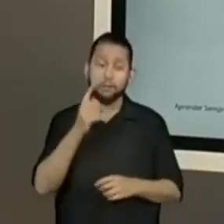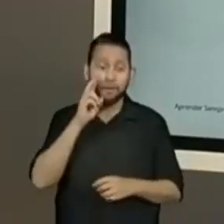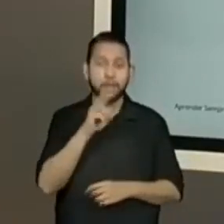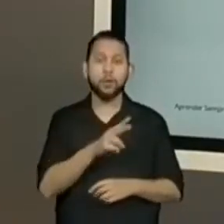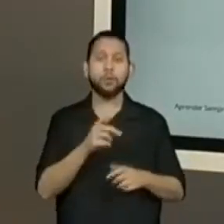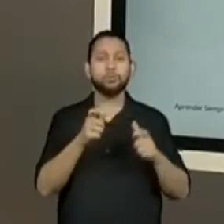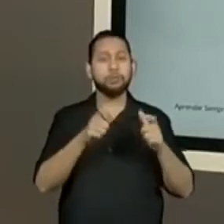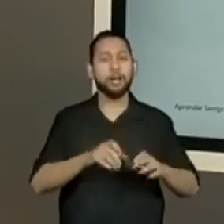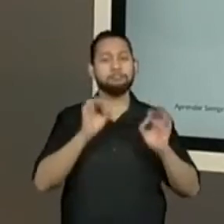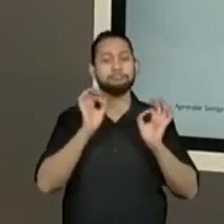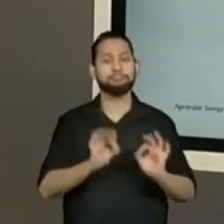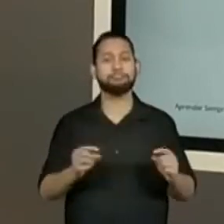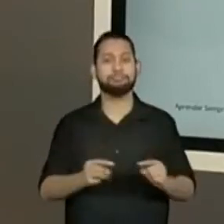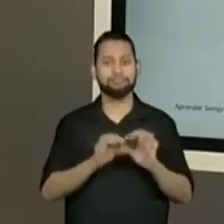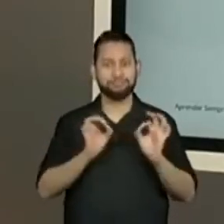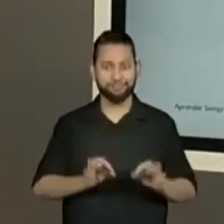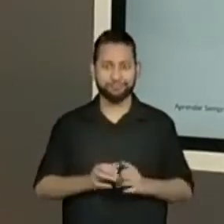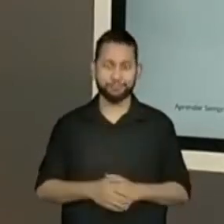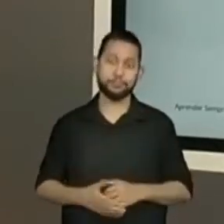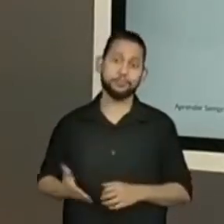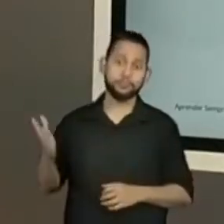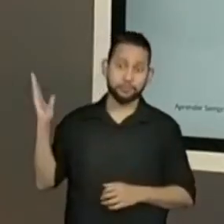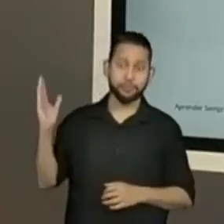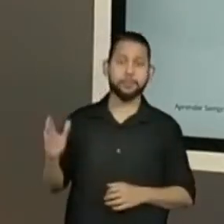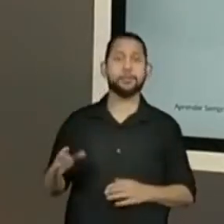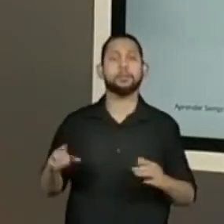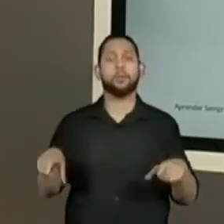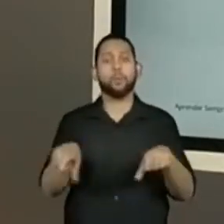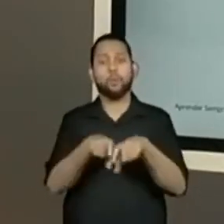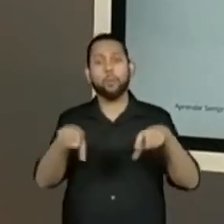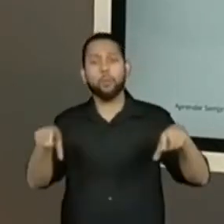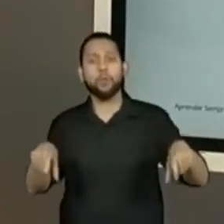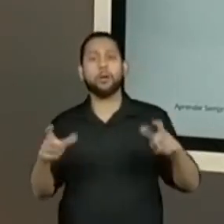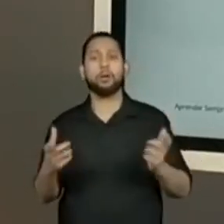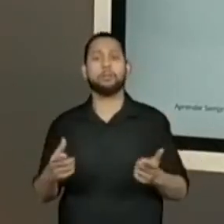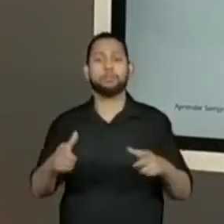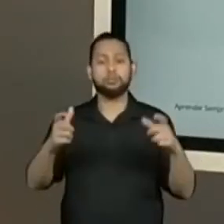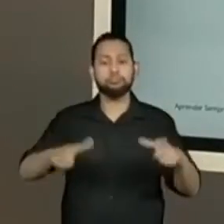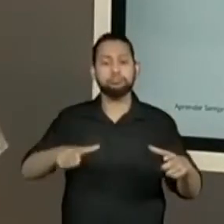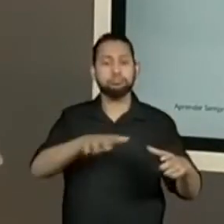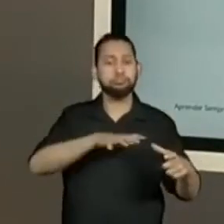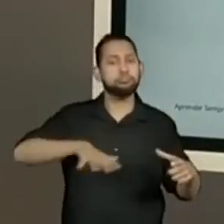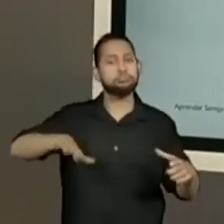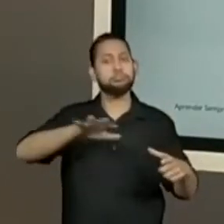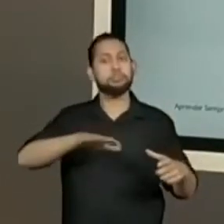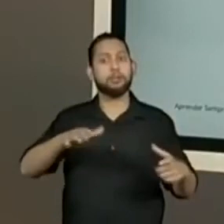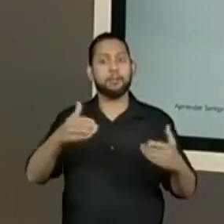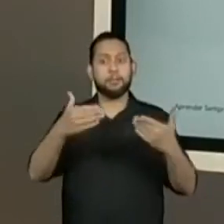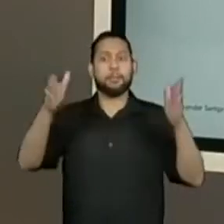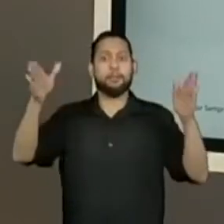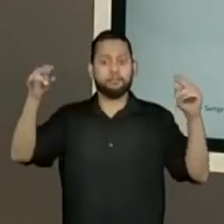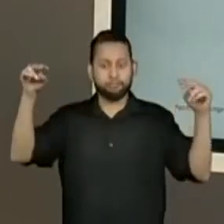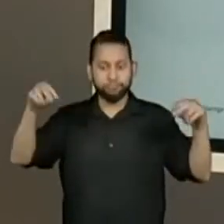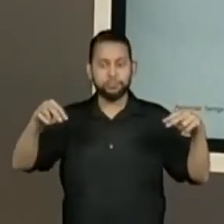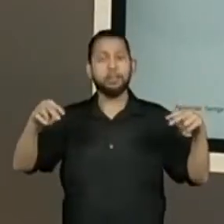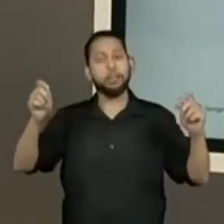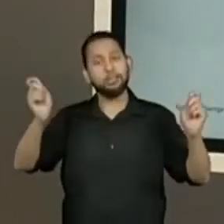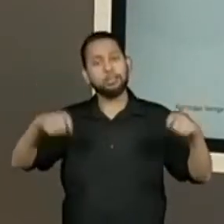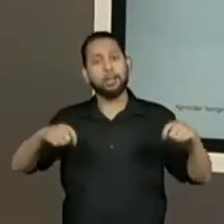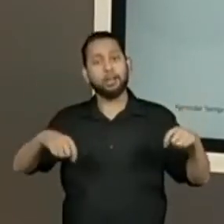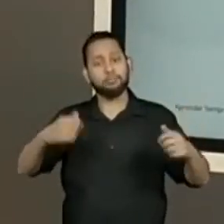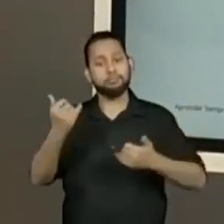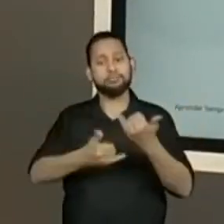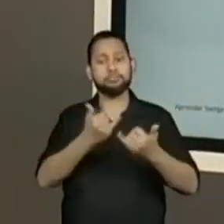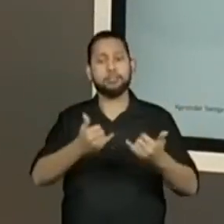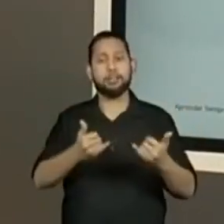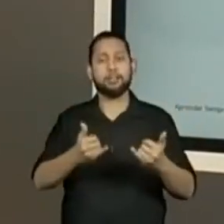adequado. No caso, pátio, quadra ou um lugar aí que você tem um espaço aberto. Sim. Tá bom? Então,